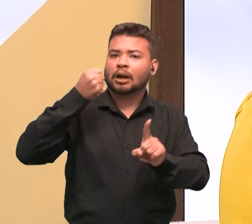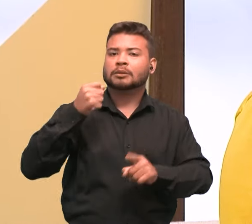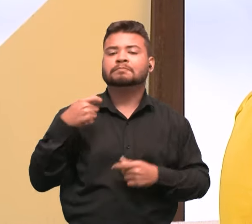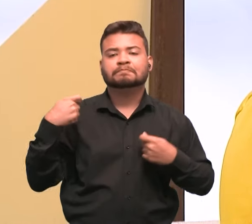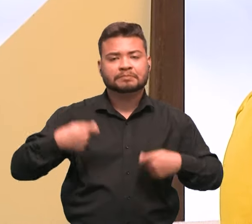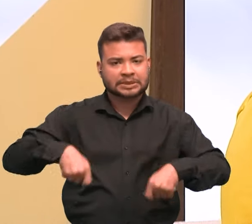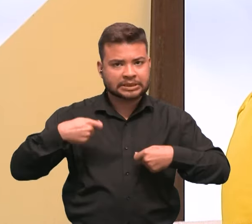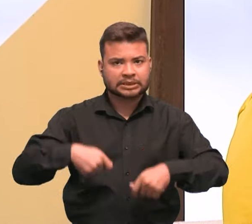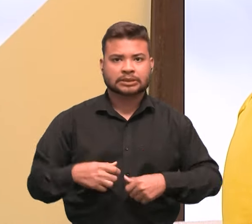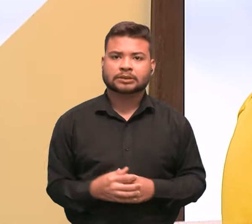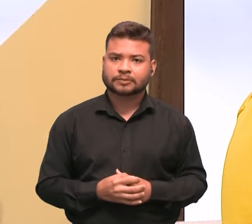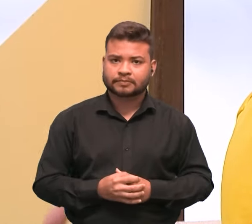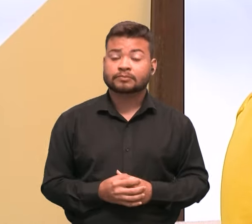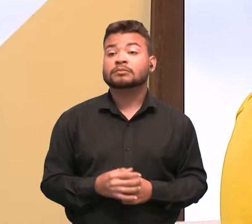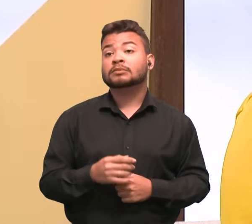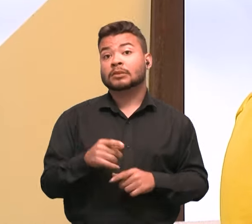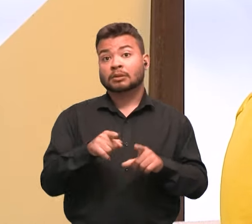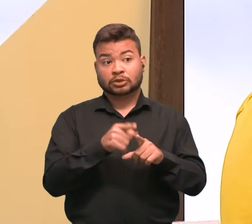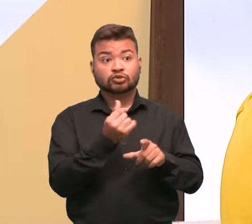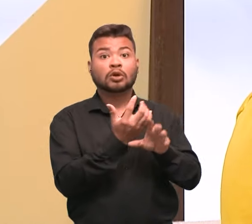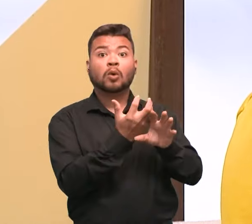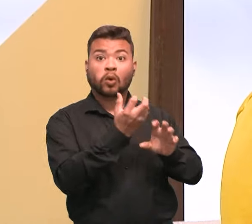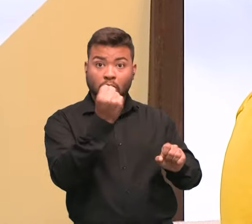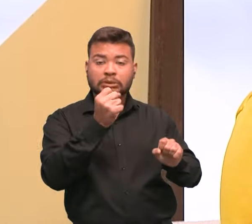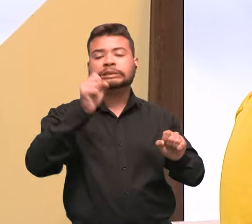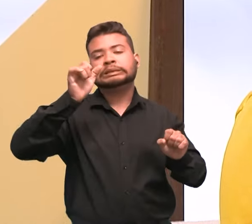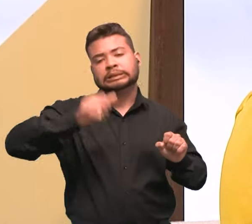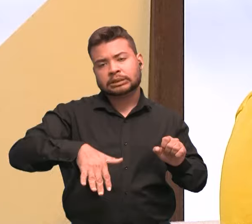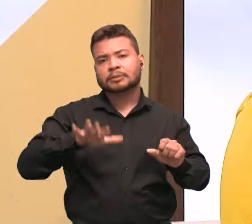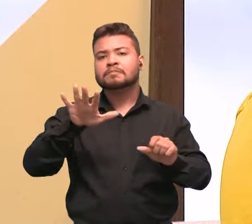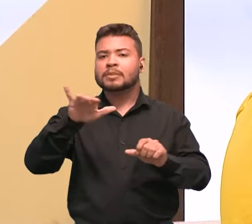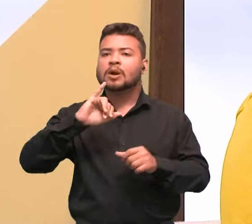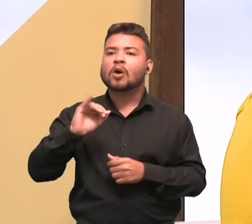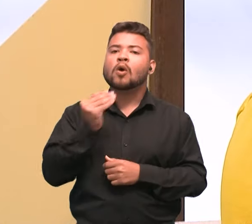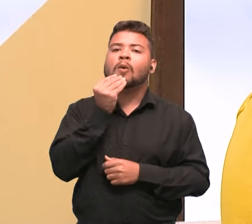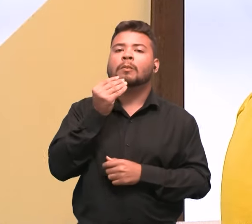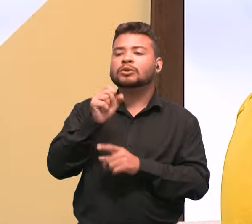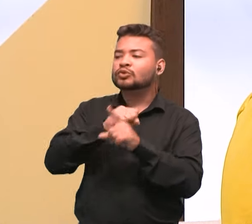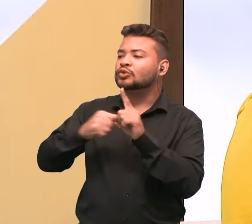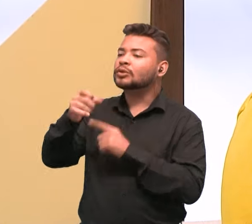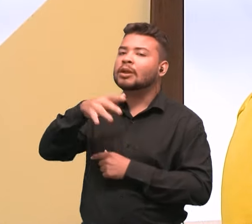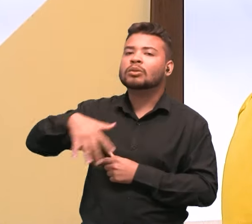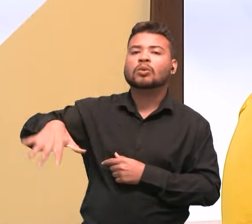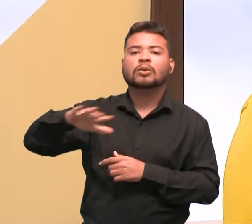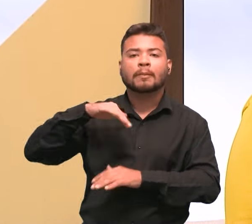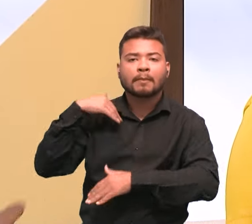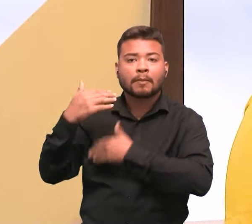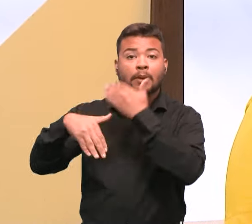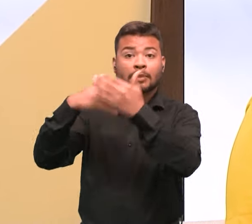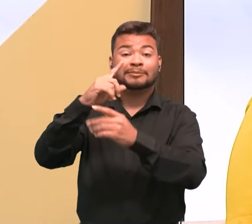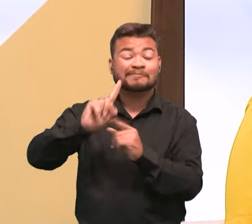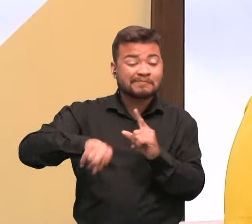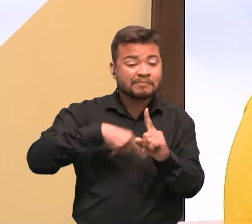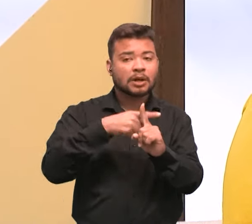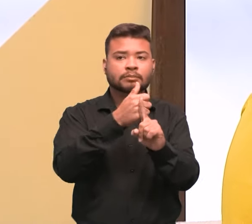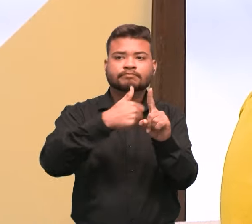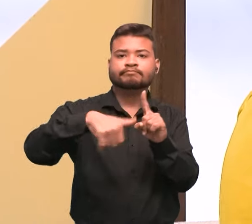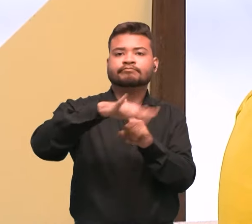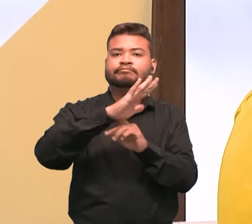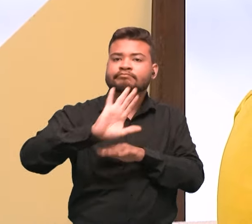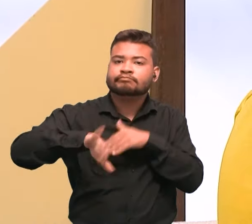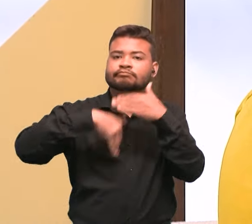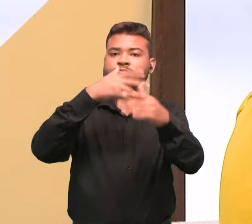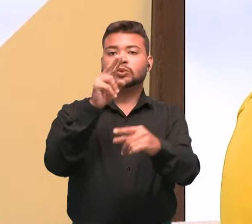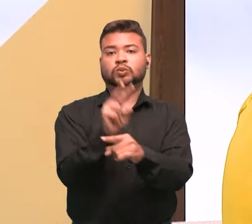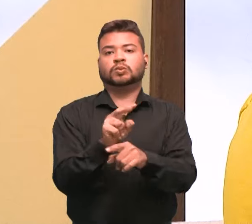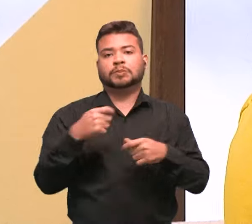capital, mas gerar oportunidades para toda a sociedade de crescimento e melhorias do meio ambiente, por exemplo, porque a gente tem todo esse apoio dentro do